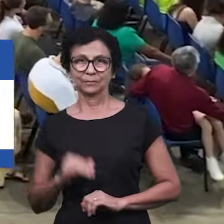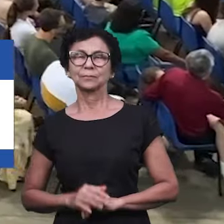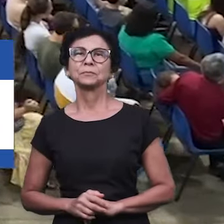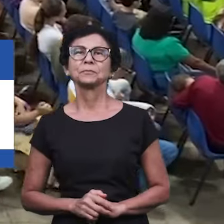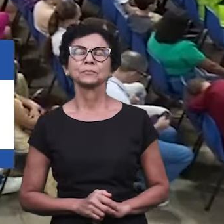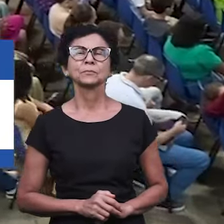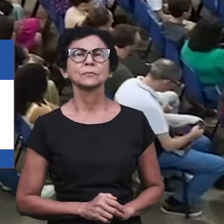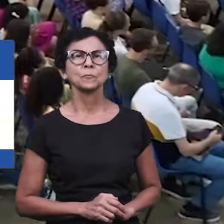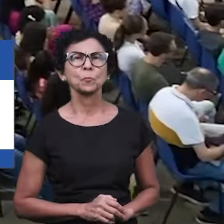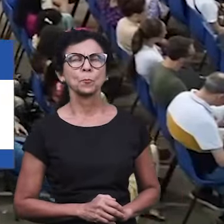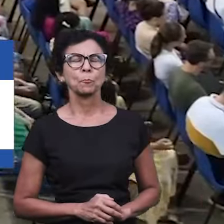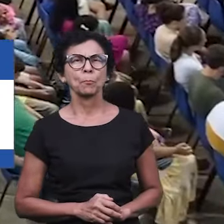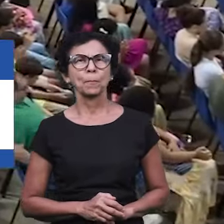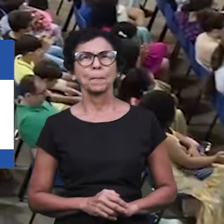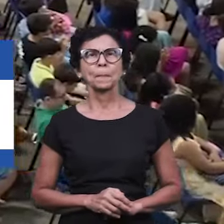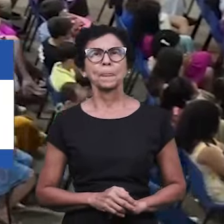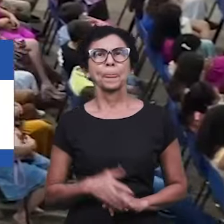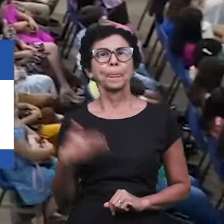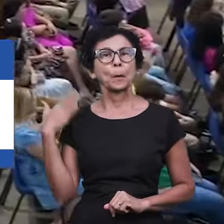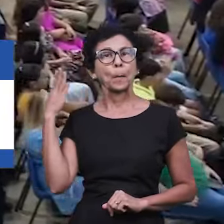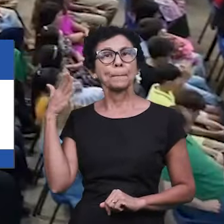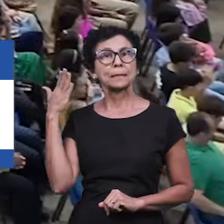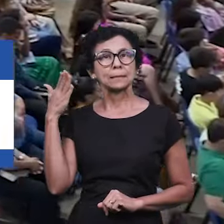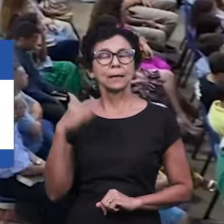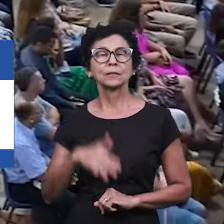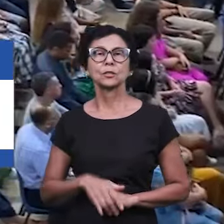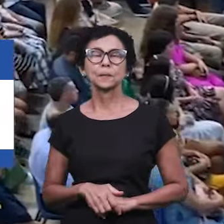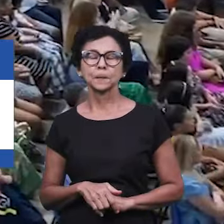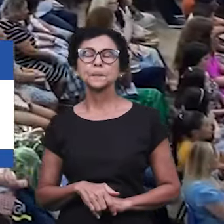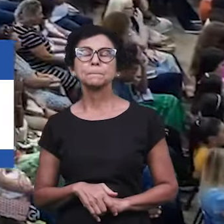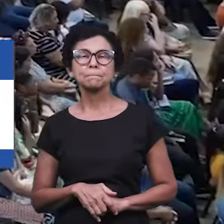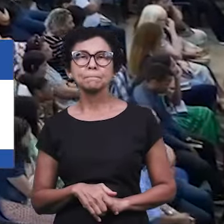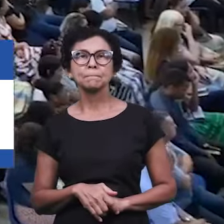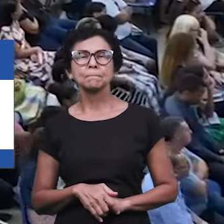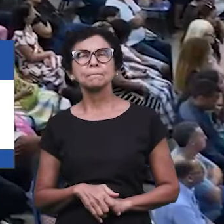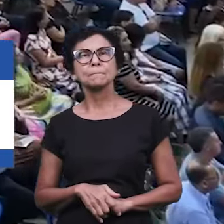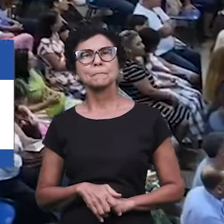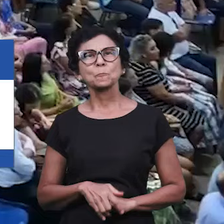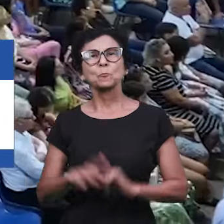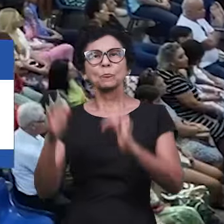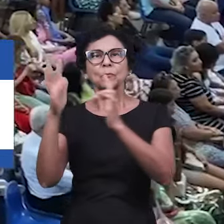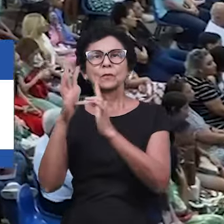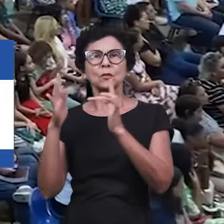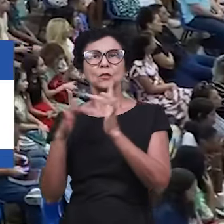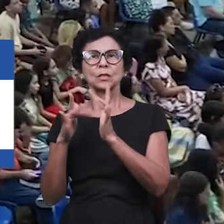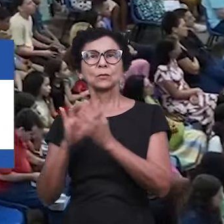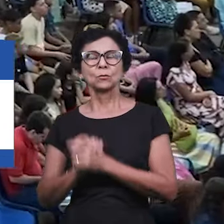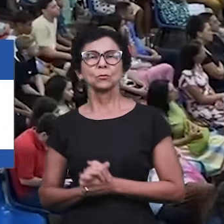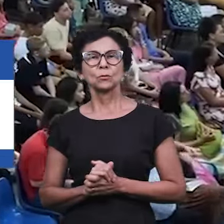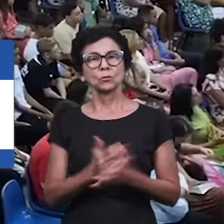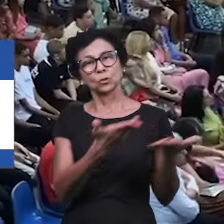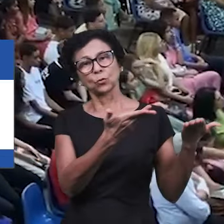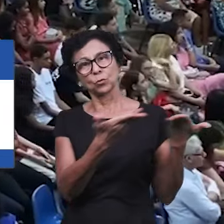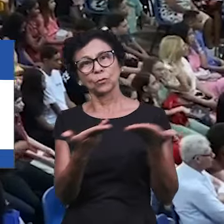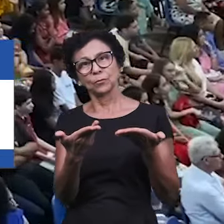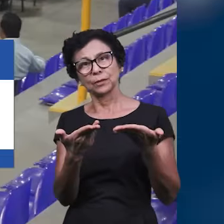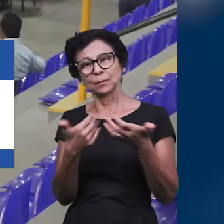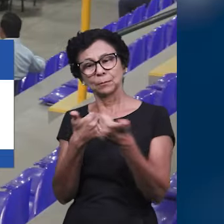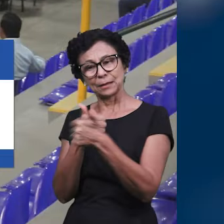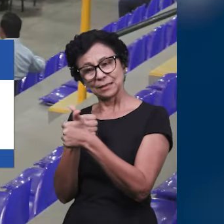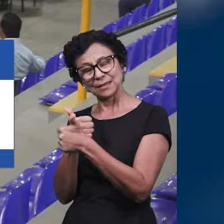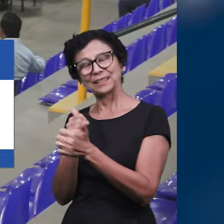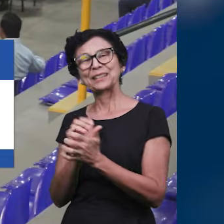Na ocasião, foi entregue uma mensagem evangelística sobre o convite de Jesus para o seguir. Os visitantes foram